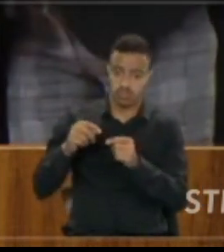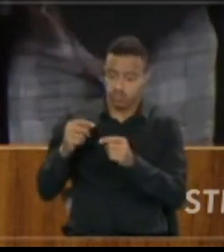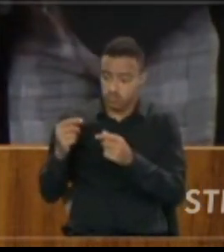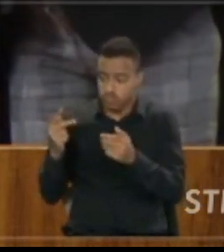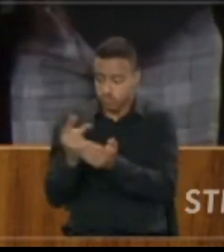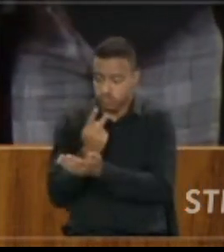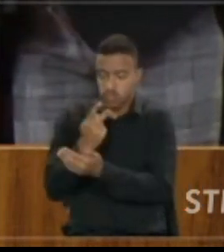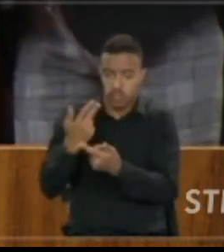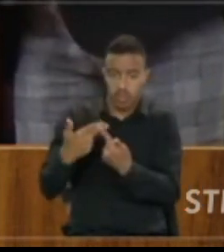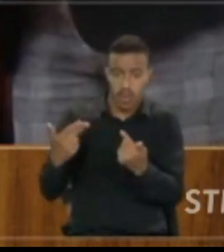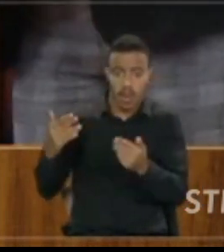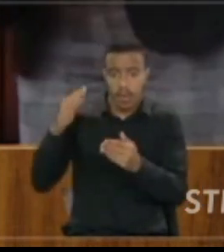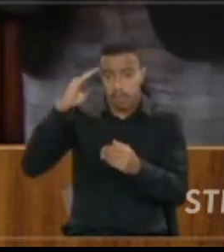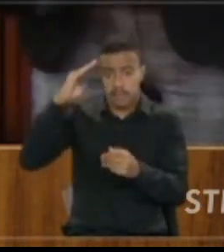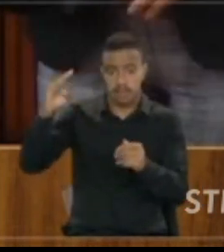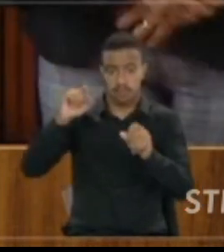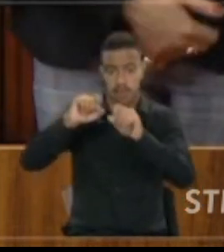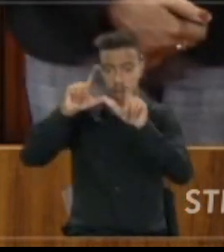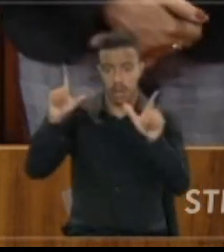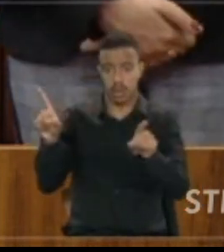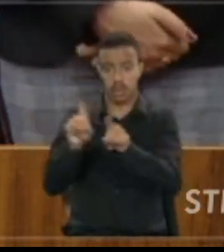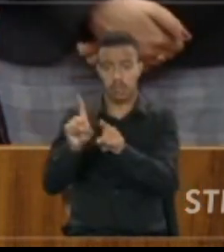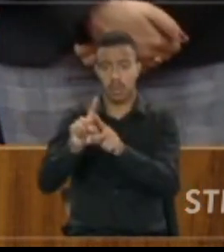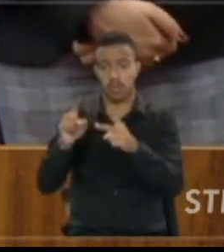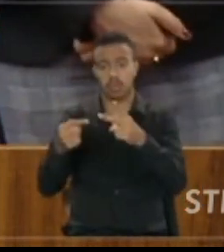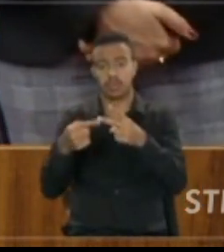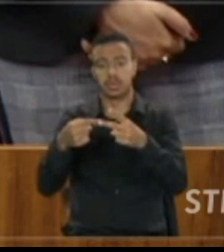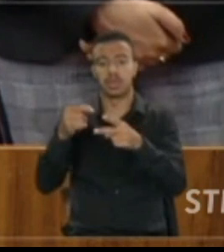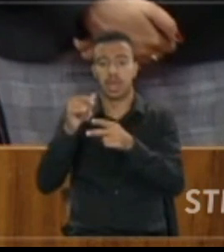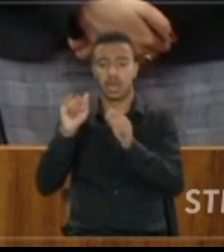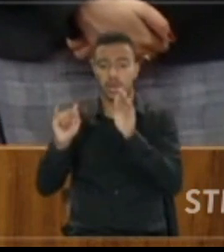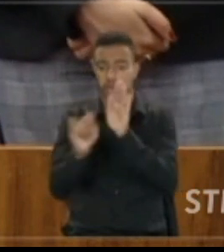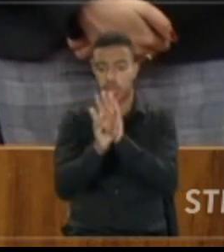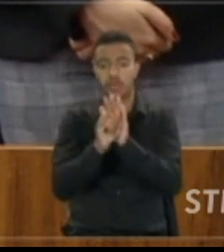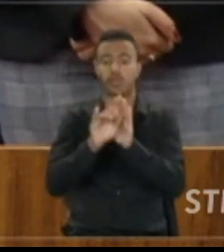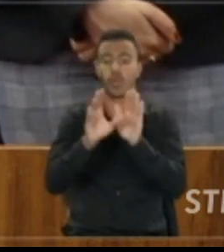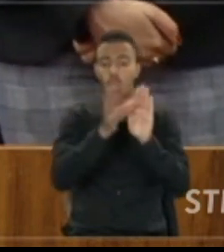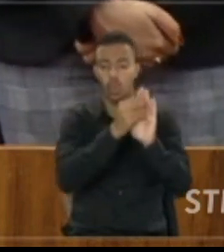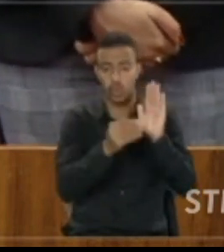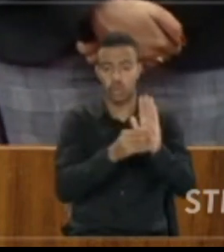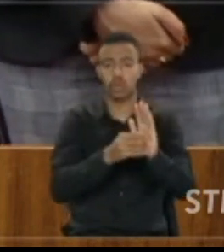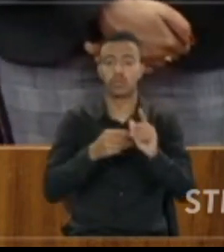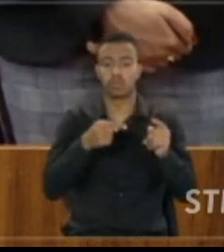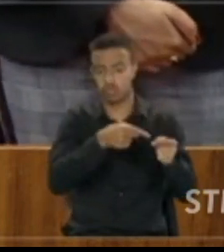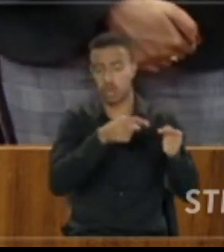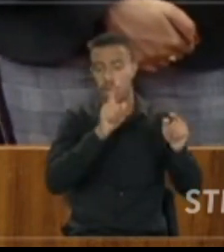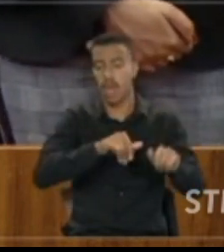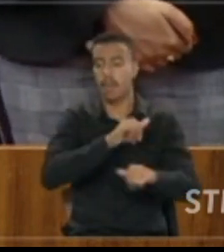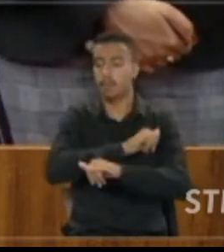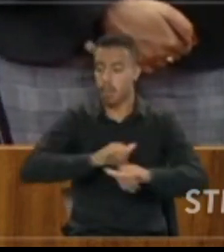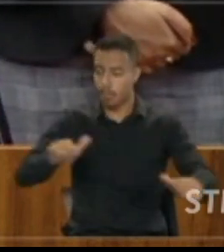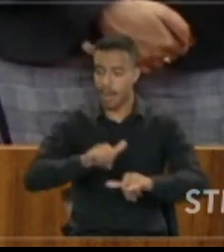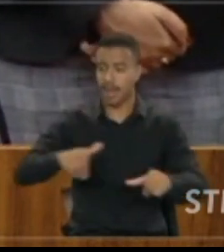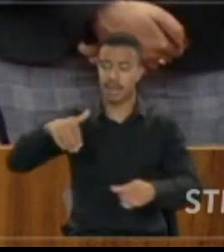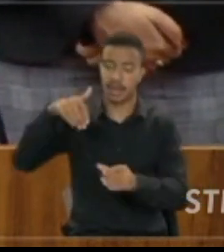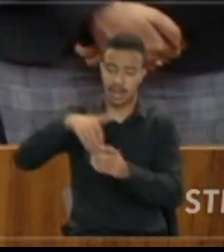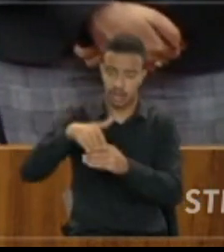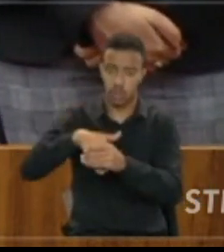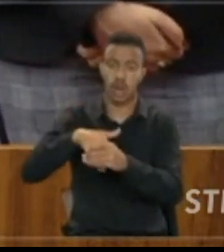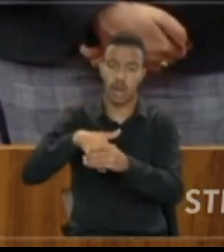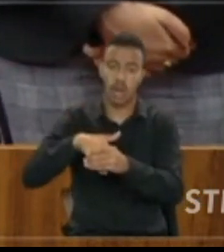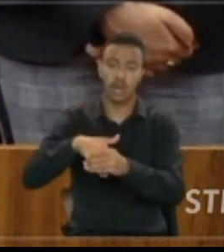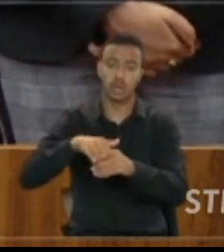ininterrupto na página principal e nas secundárias, a identificação de que o conteúdo veiculado consiste em propaganda eleitoral,